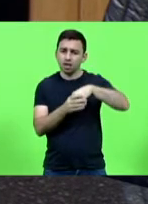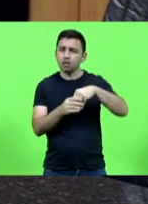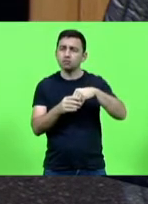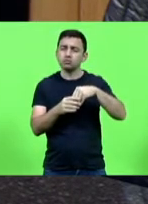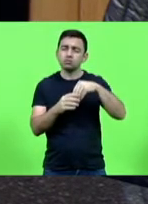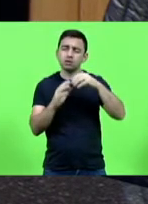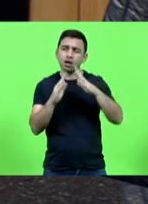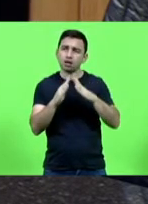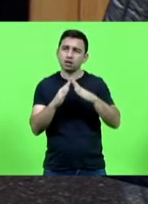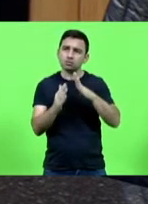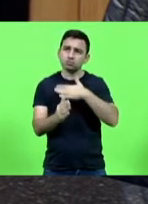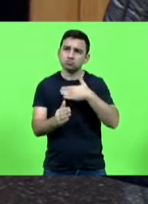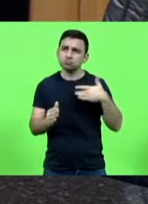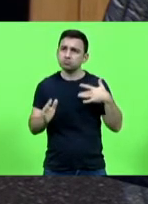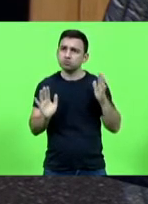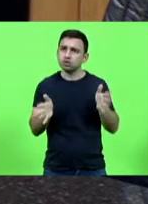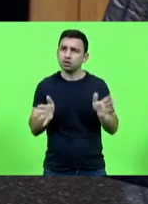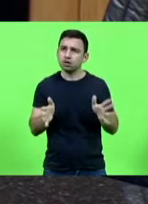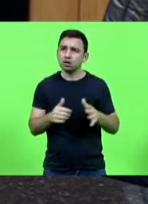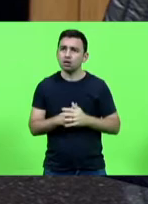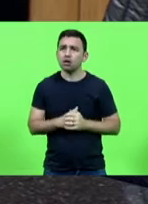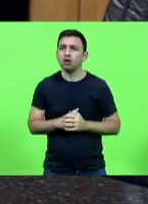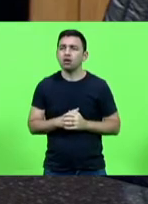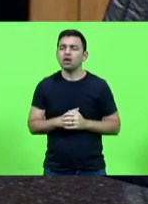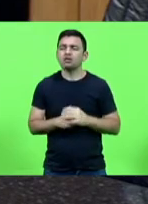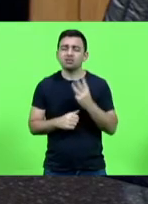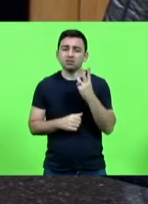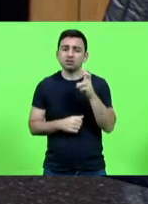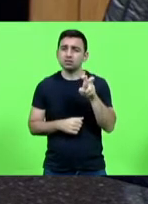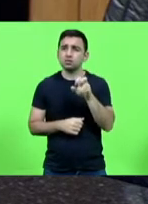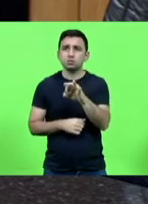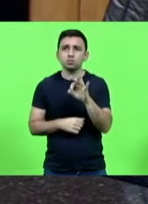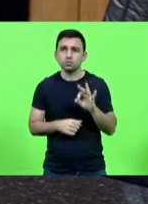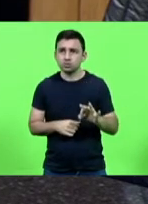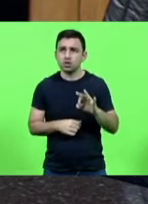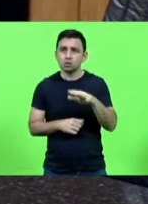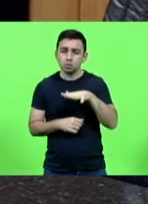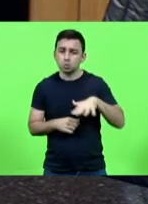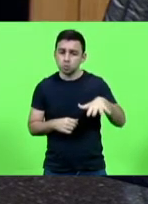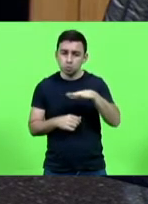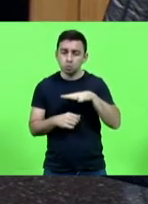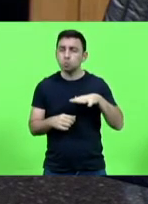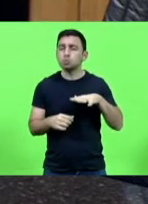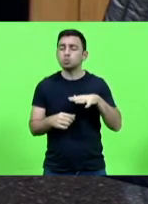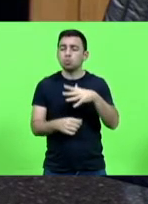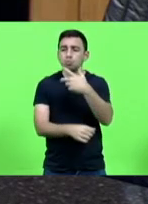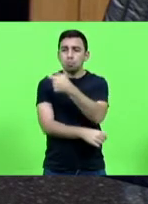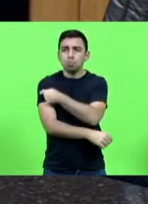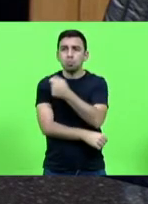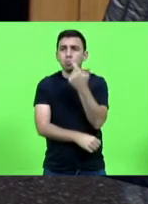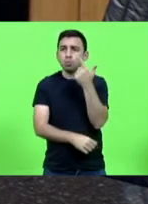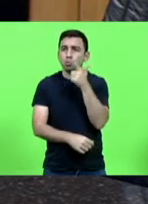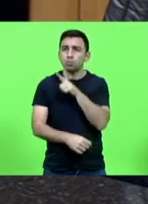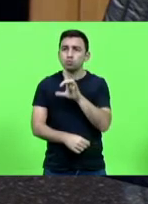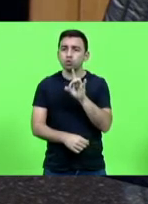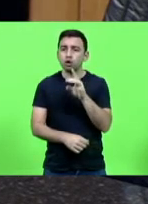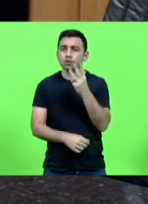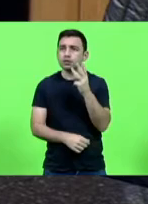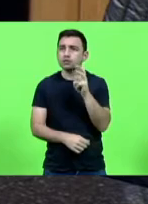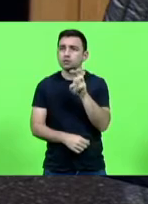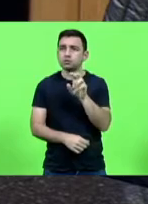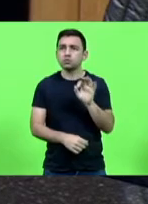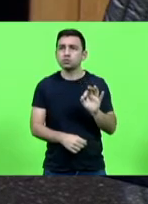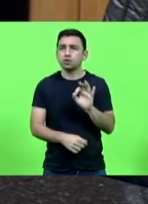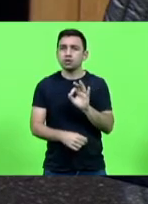dados aí em torno de 35% apenas do público alvo foi vacinado e nós já estamos indo quase para a reta